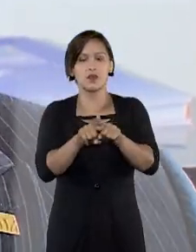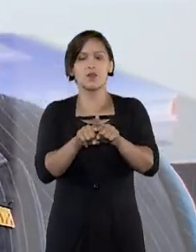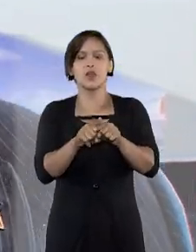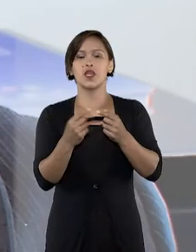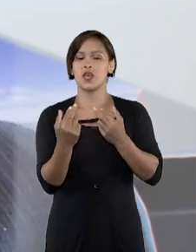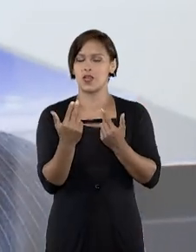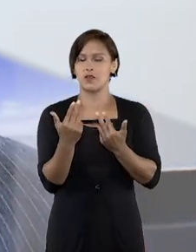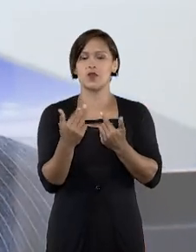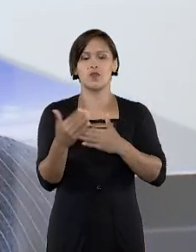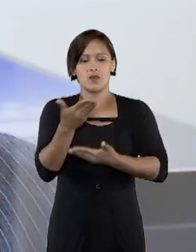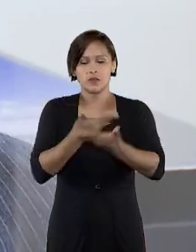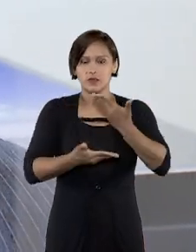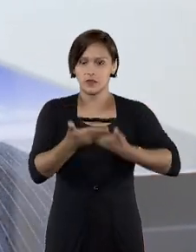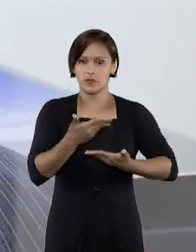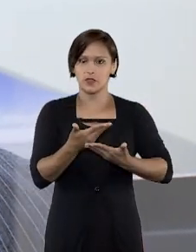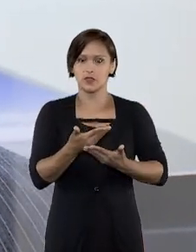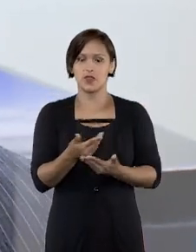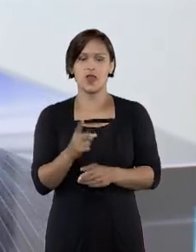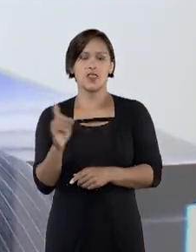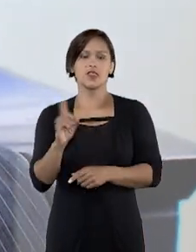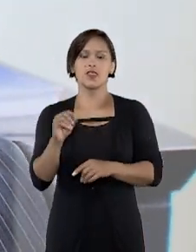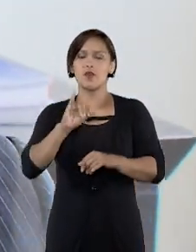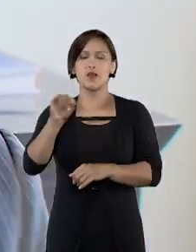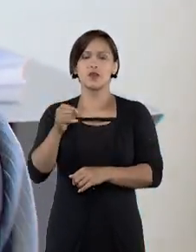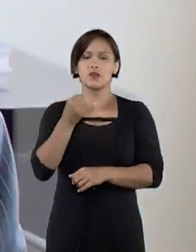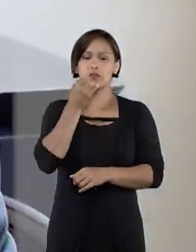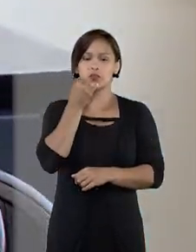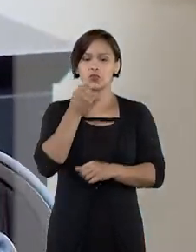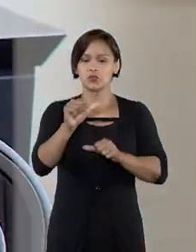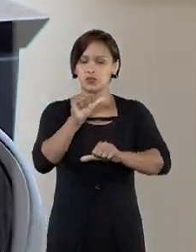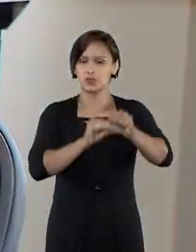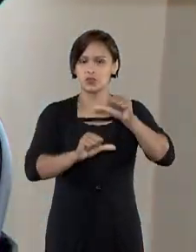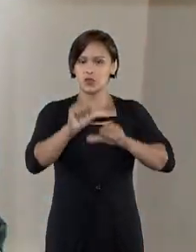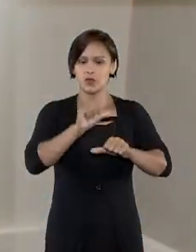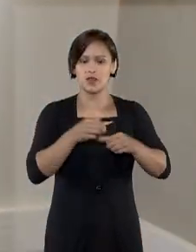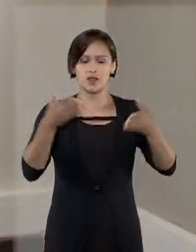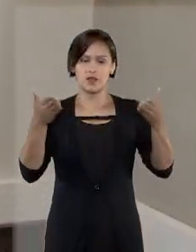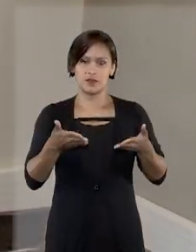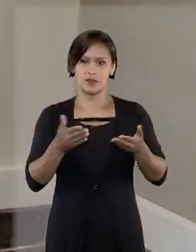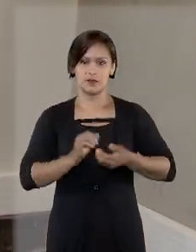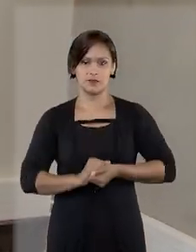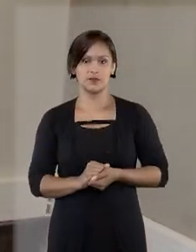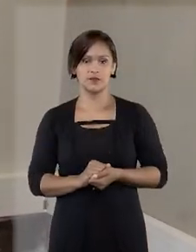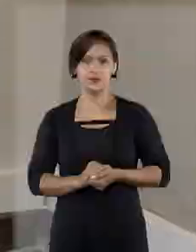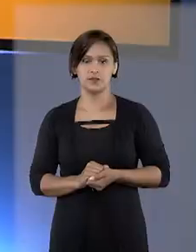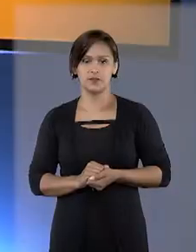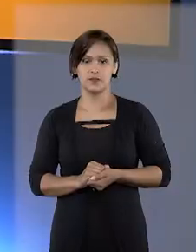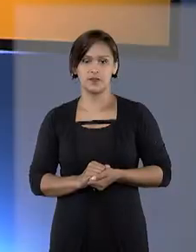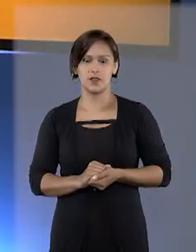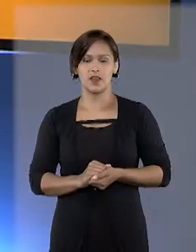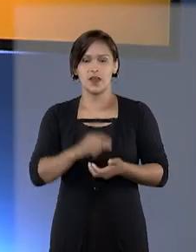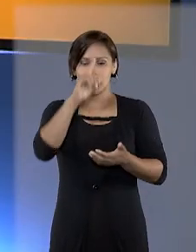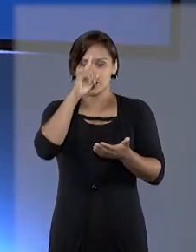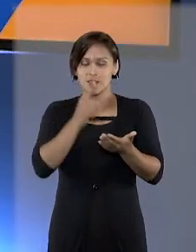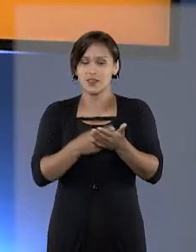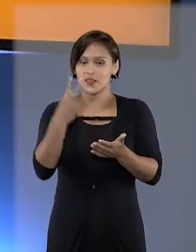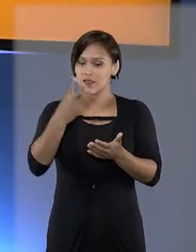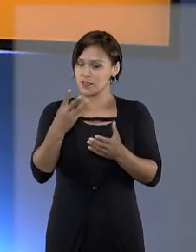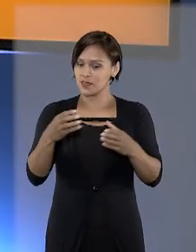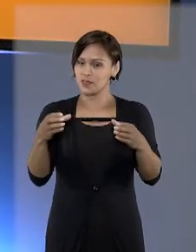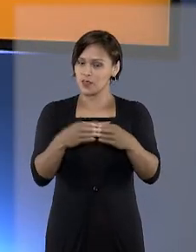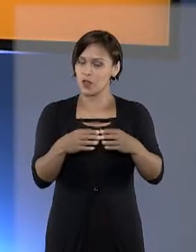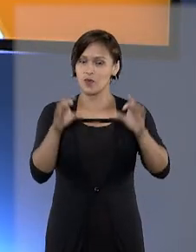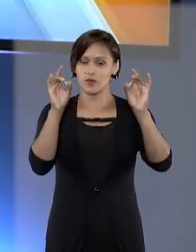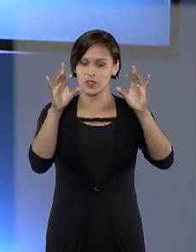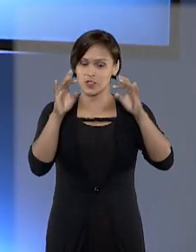interesses públicos envolvidos, não sendo oportuno alterá-lo neste momento. A decisão da terceira turma